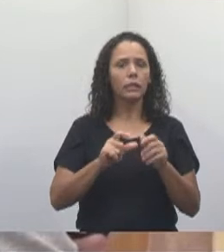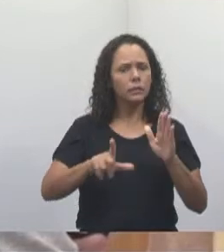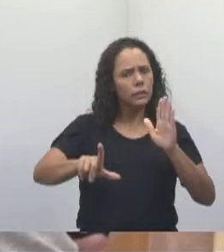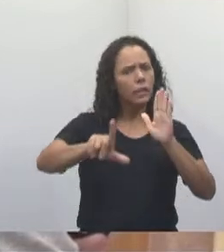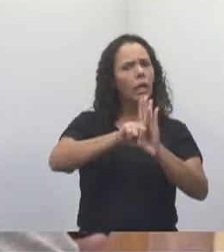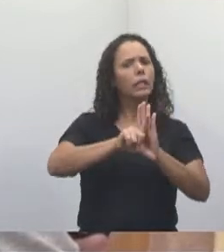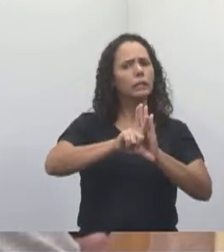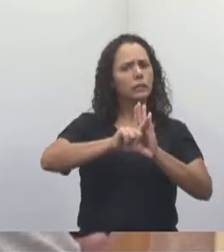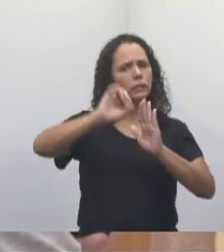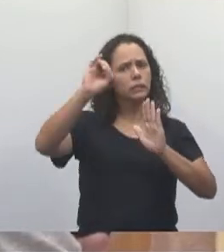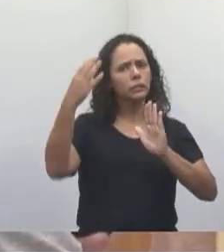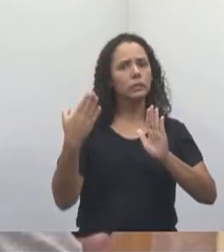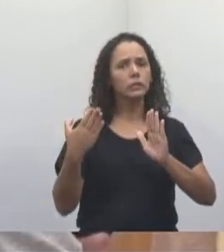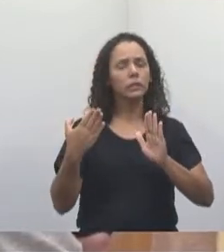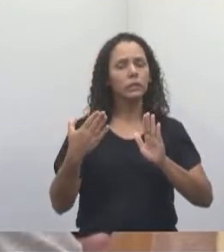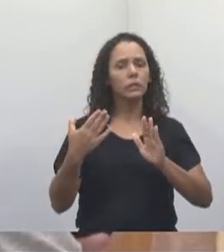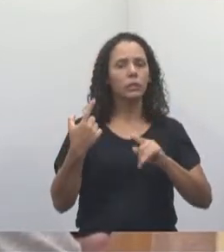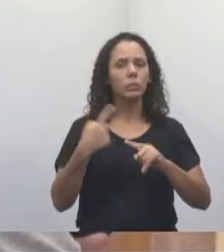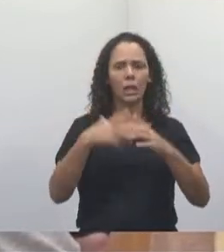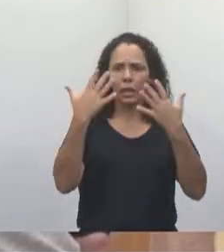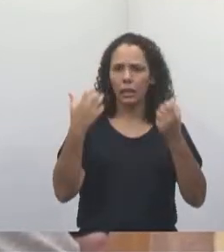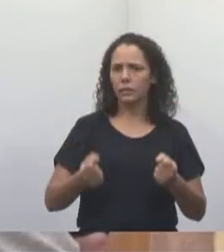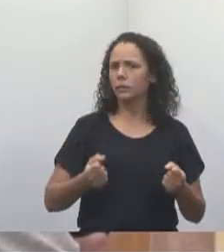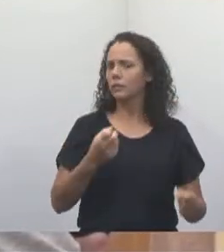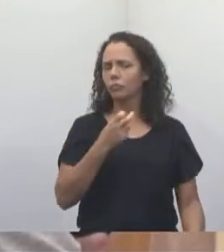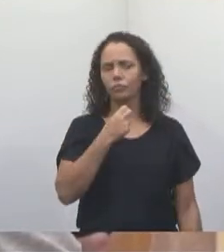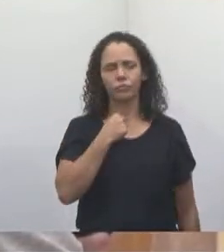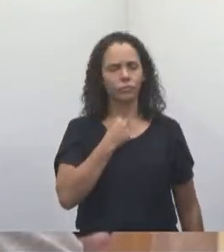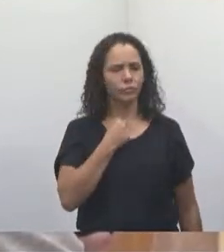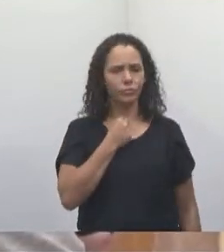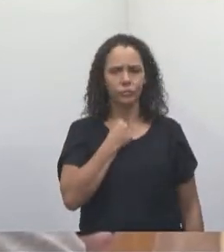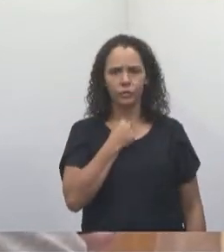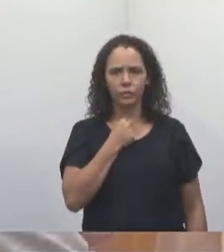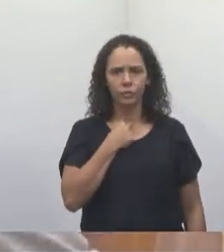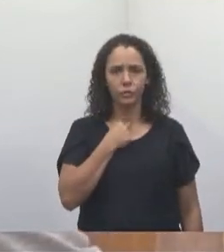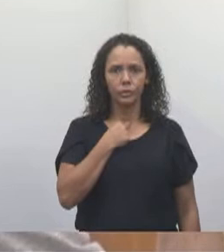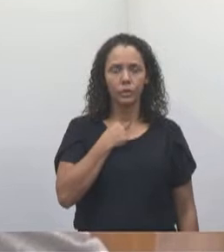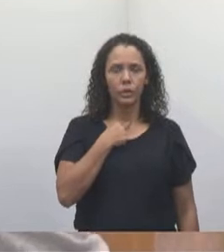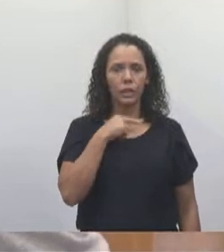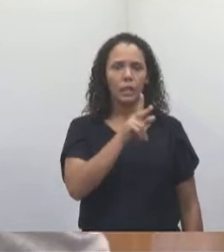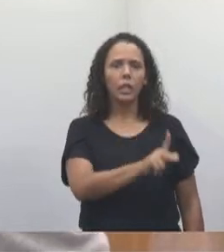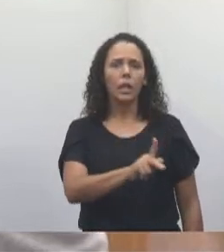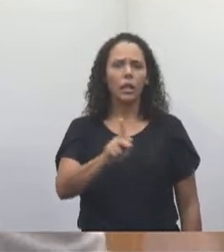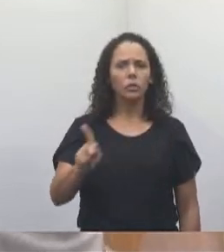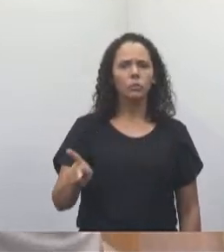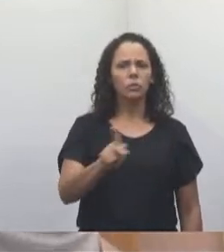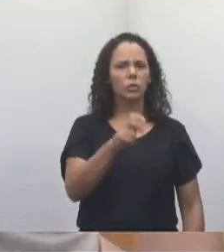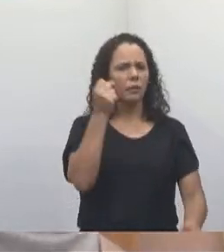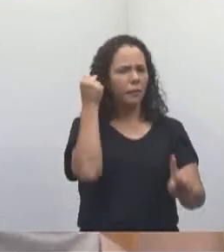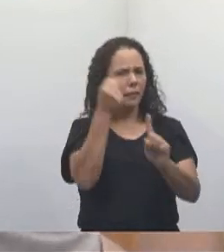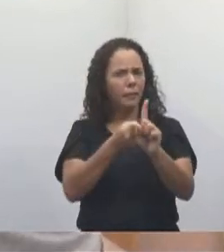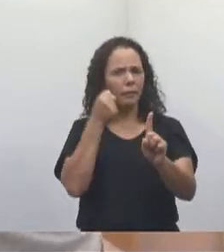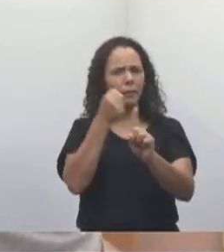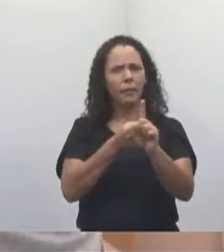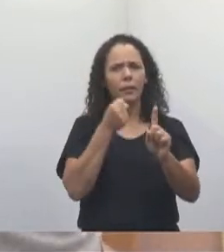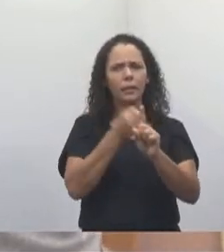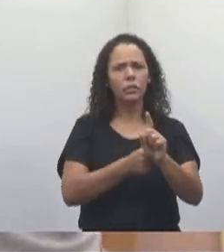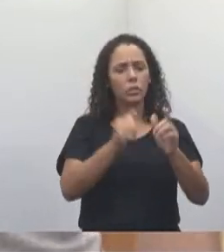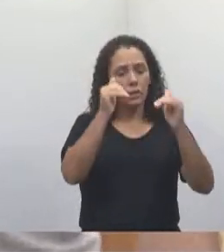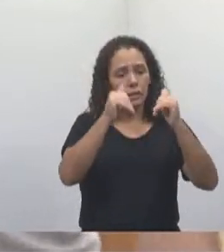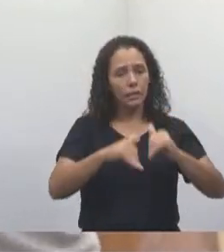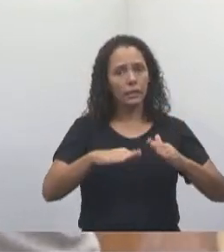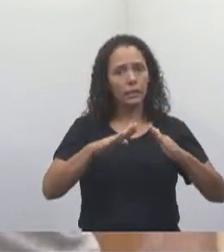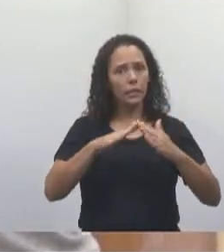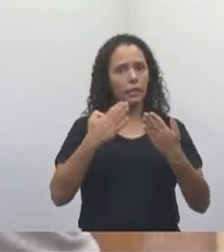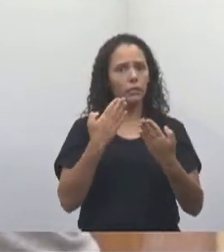conforme a lei, porque a gente não pode admitir que as nossas professoras sejam agredidas dentro